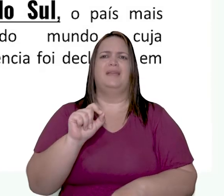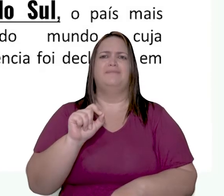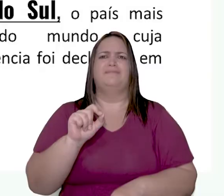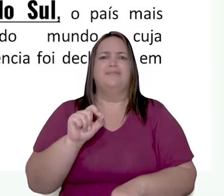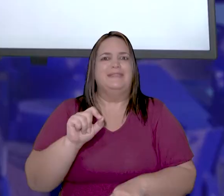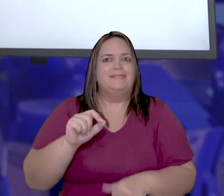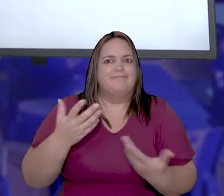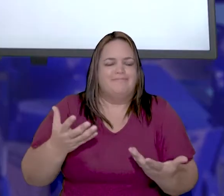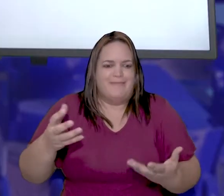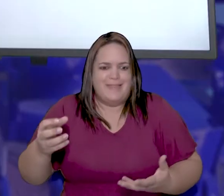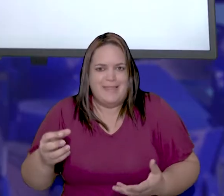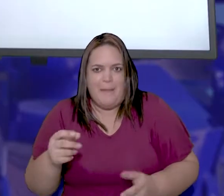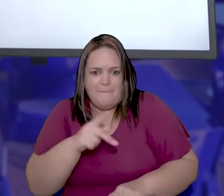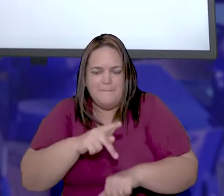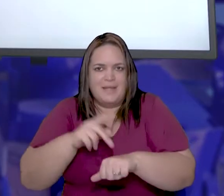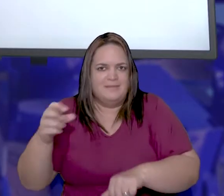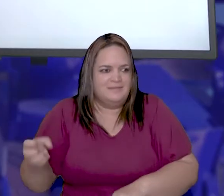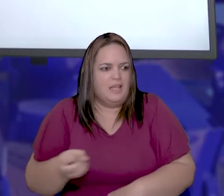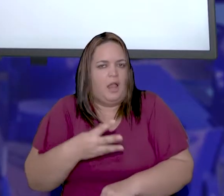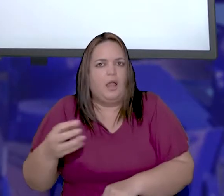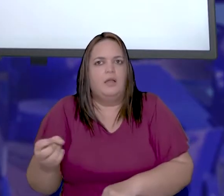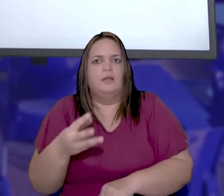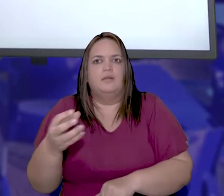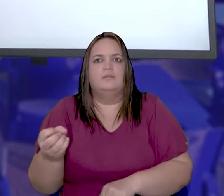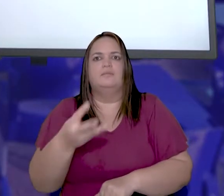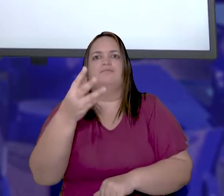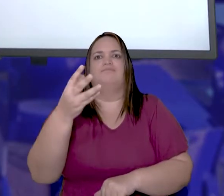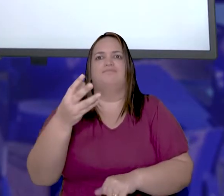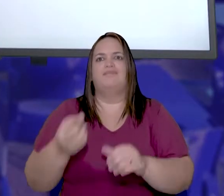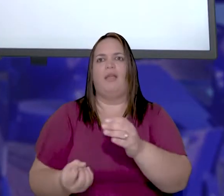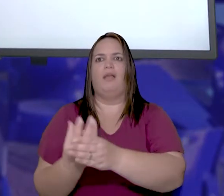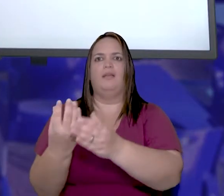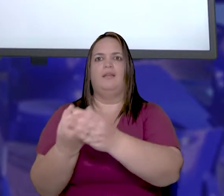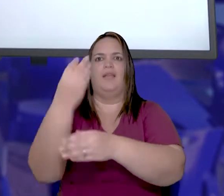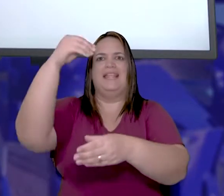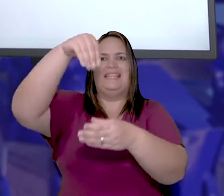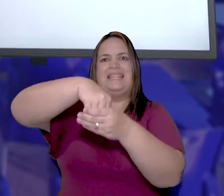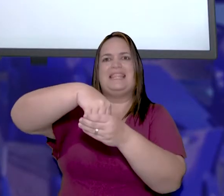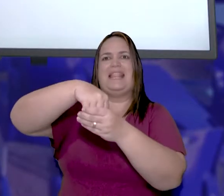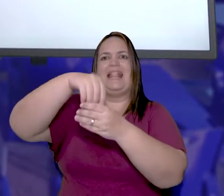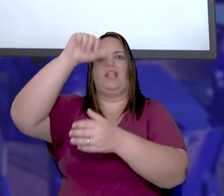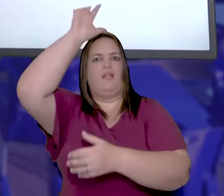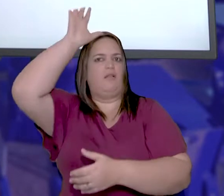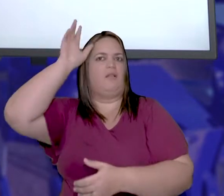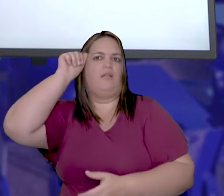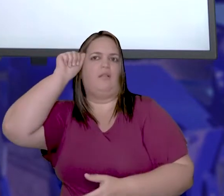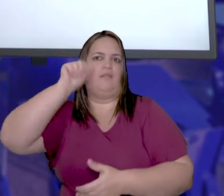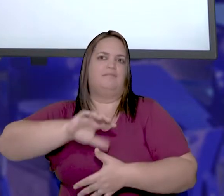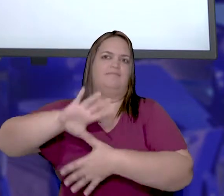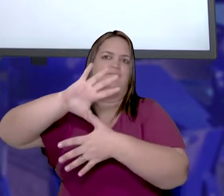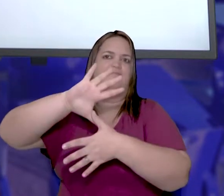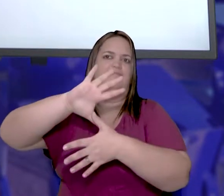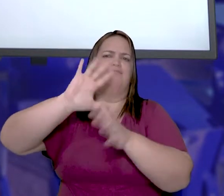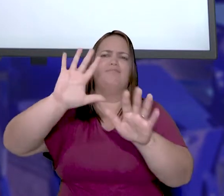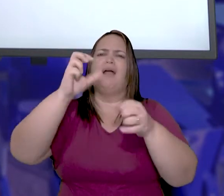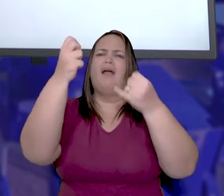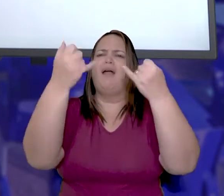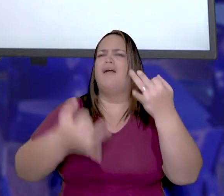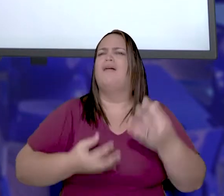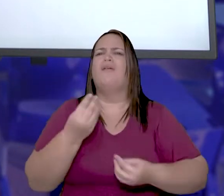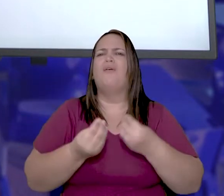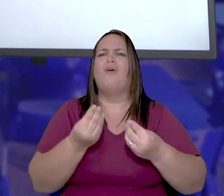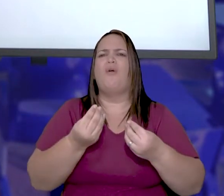Vale salientar que existe uma tendência que novos países surjam dentro do continente